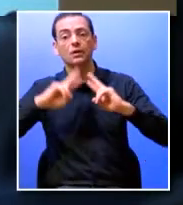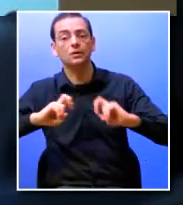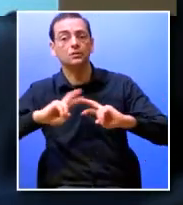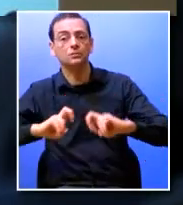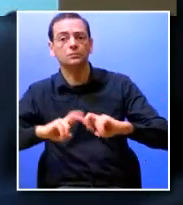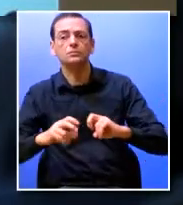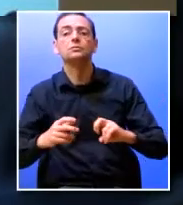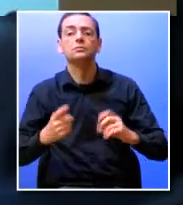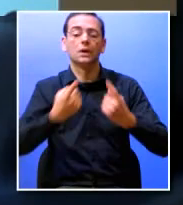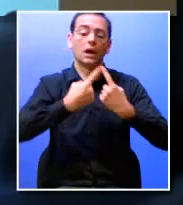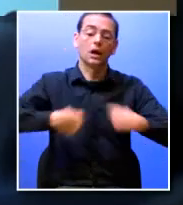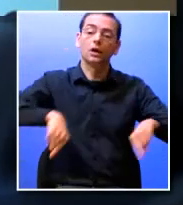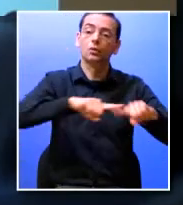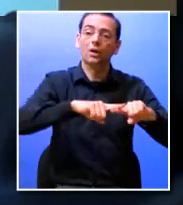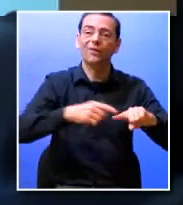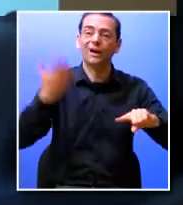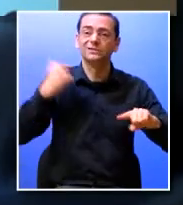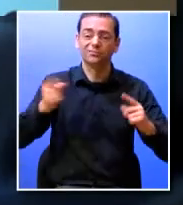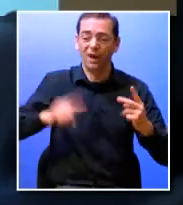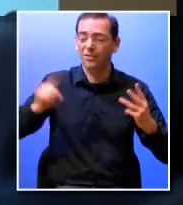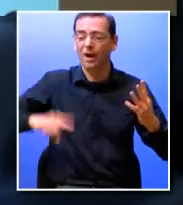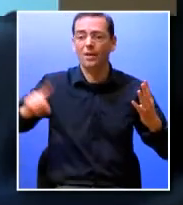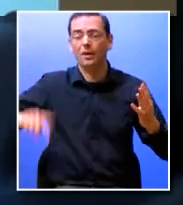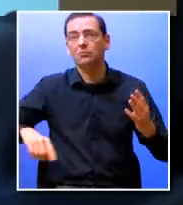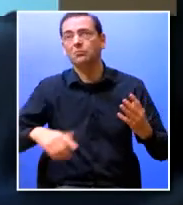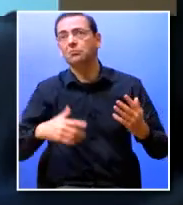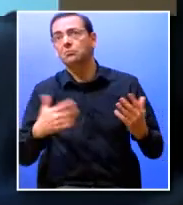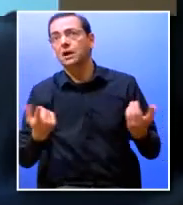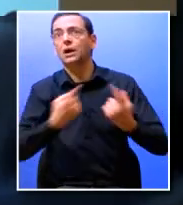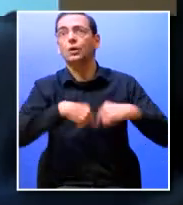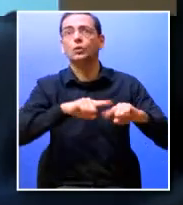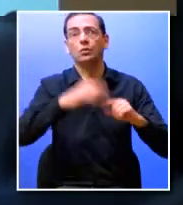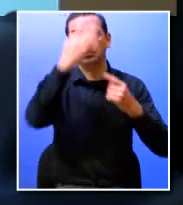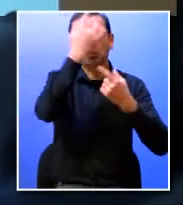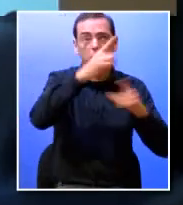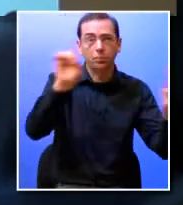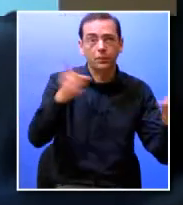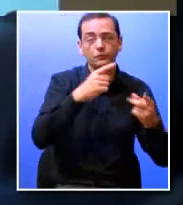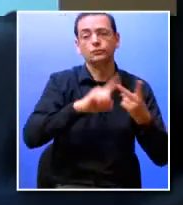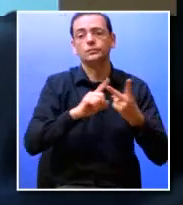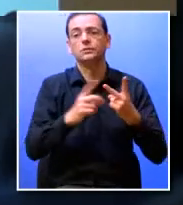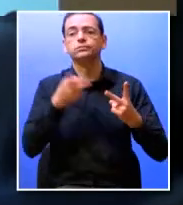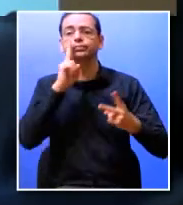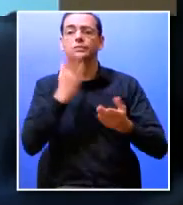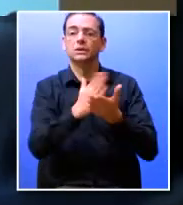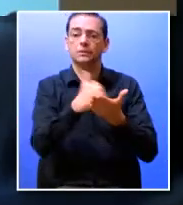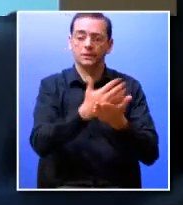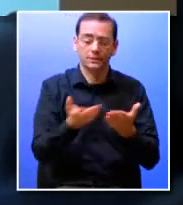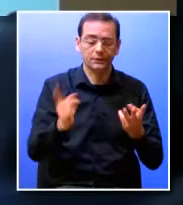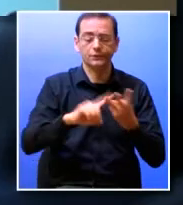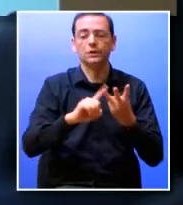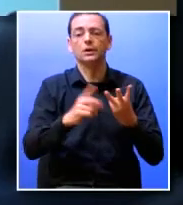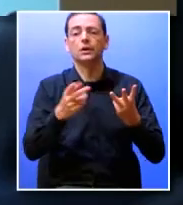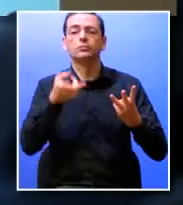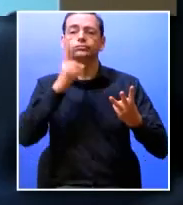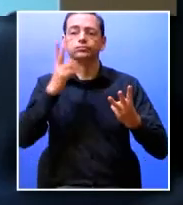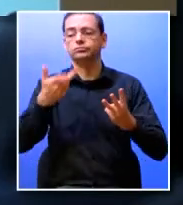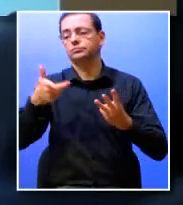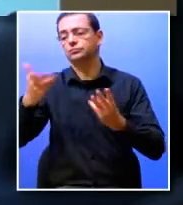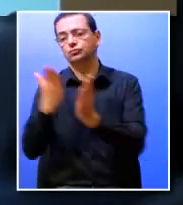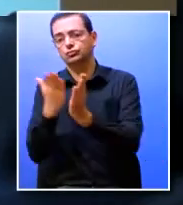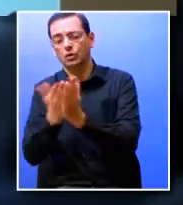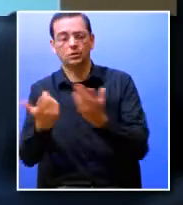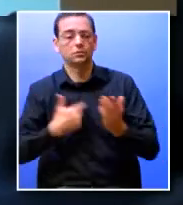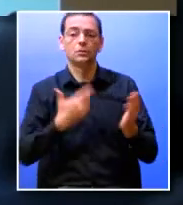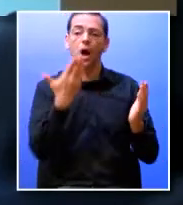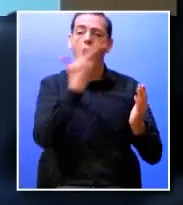as reuniões que fazíamos seja com docentes com diretores de departamento diretores de escola com os nossos